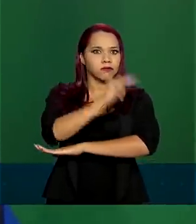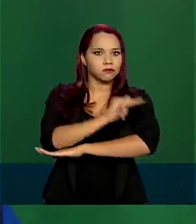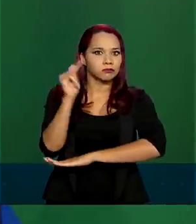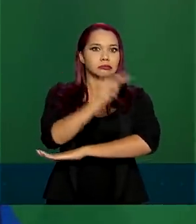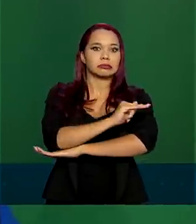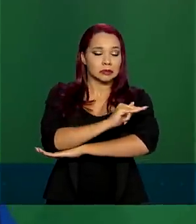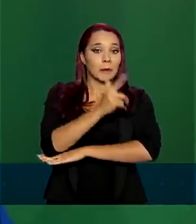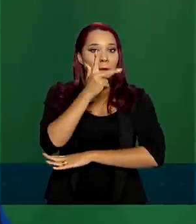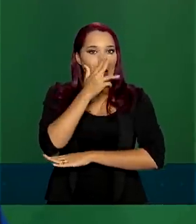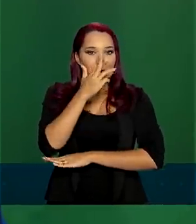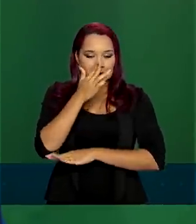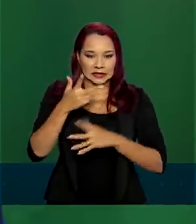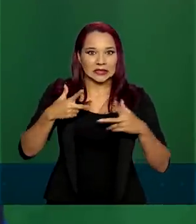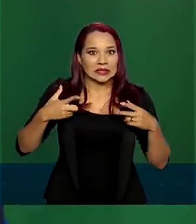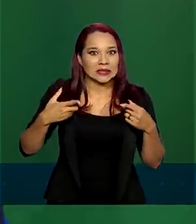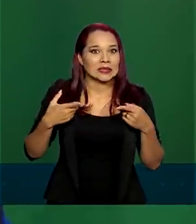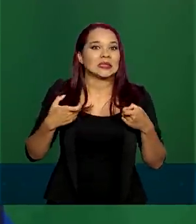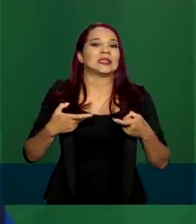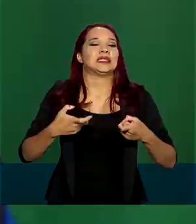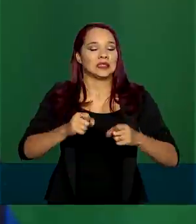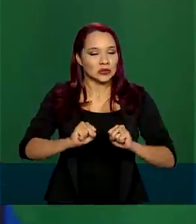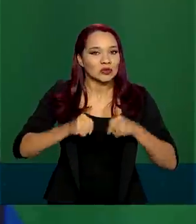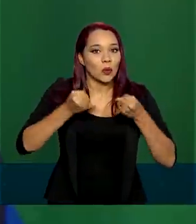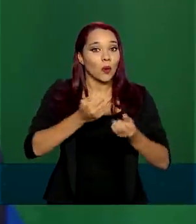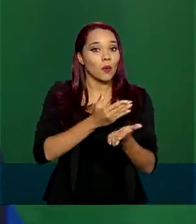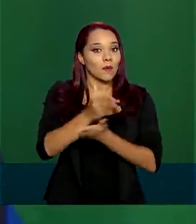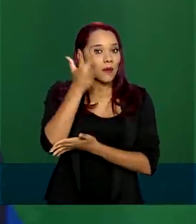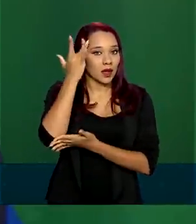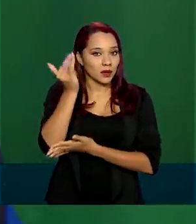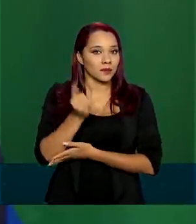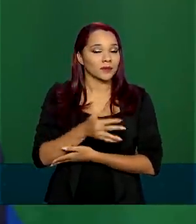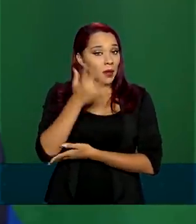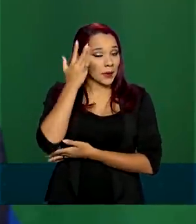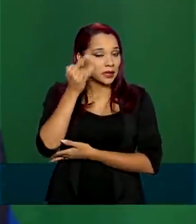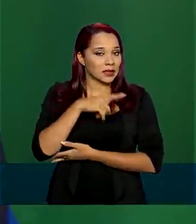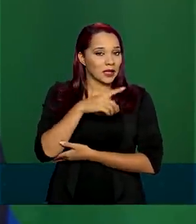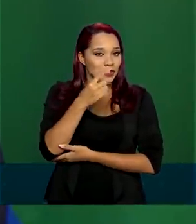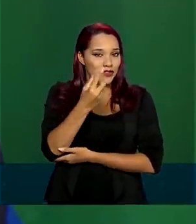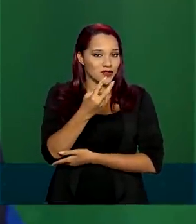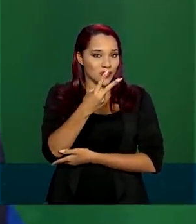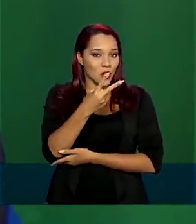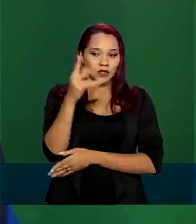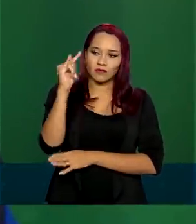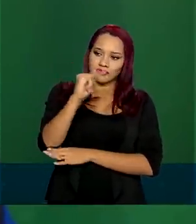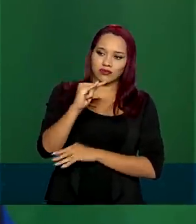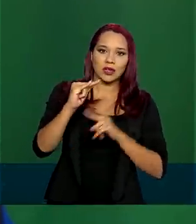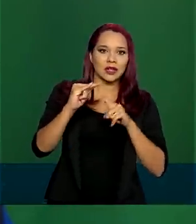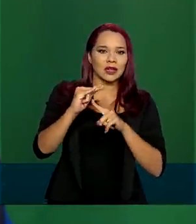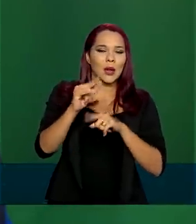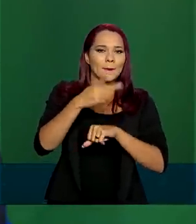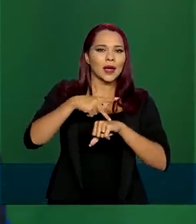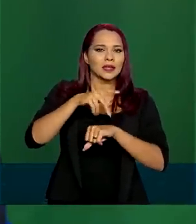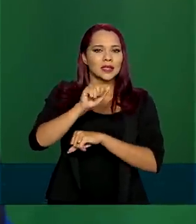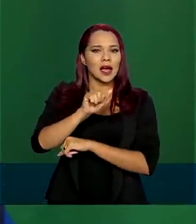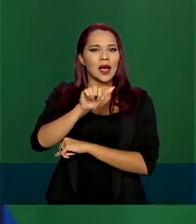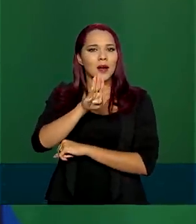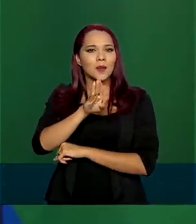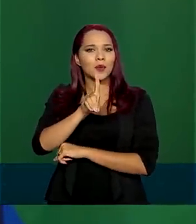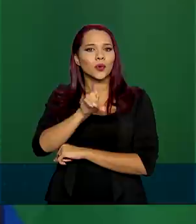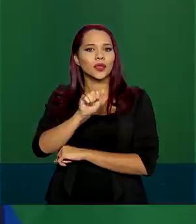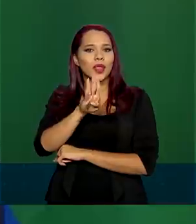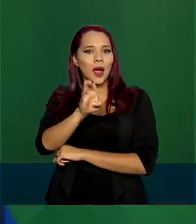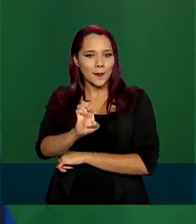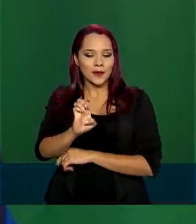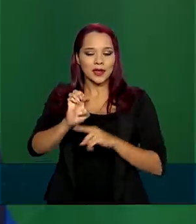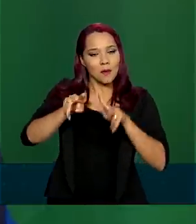que começa amanhã. Amanhã nós temos dois Boeing 777 que estão em Abu Dhabi. Já estavam em Abu Dhabi fazendo manutenção.